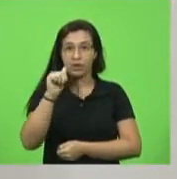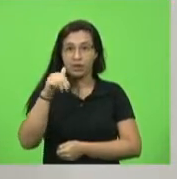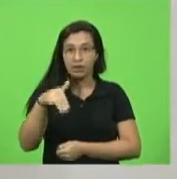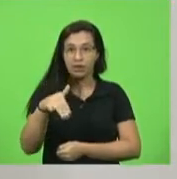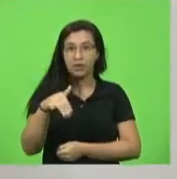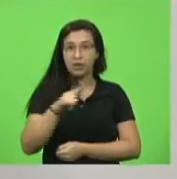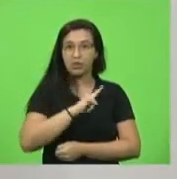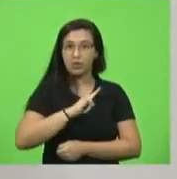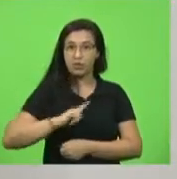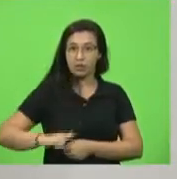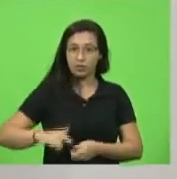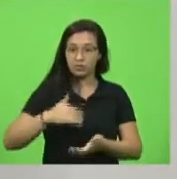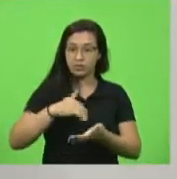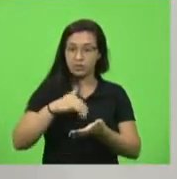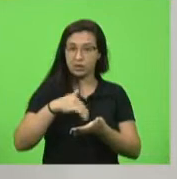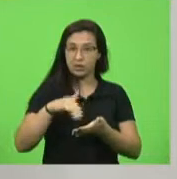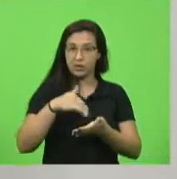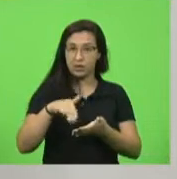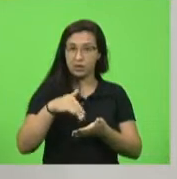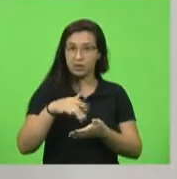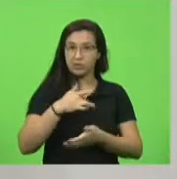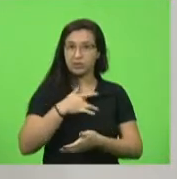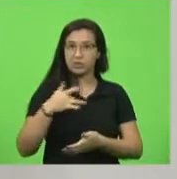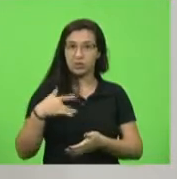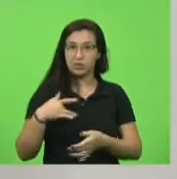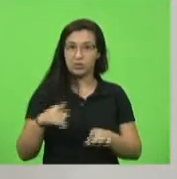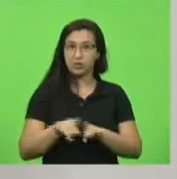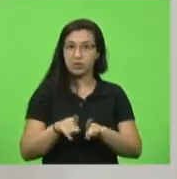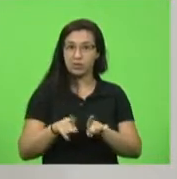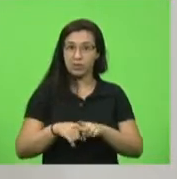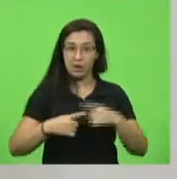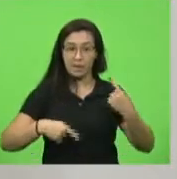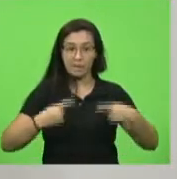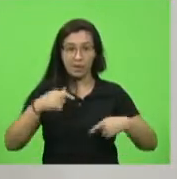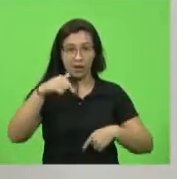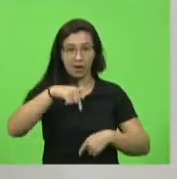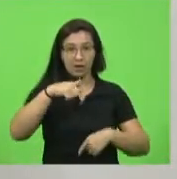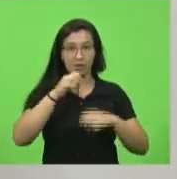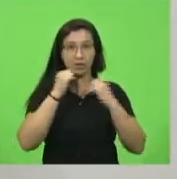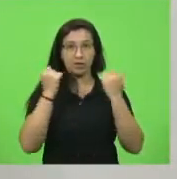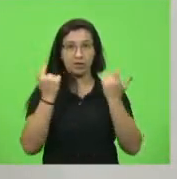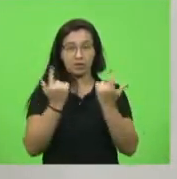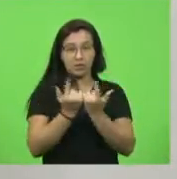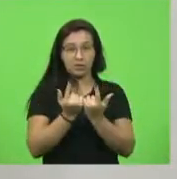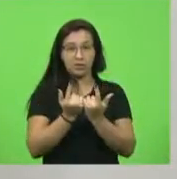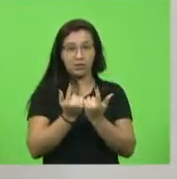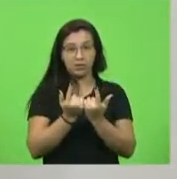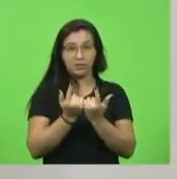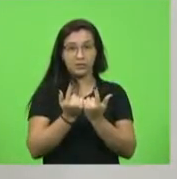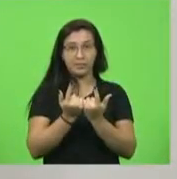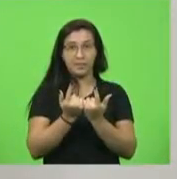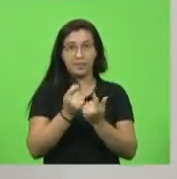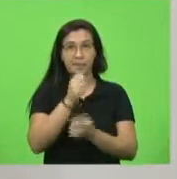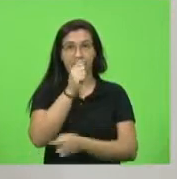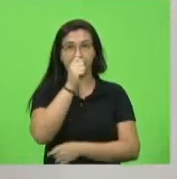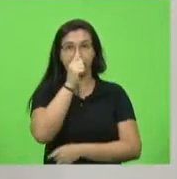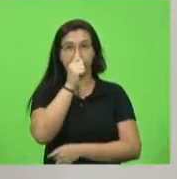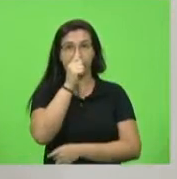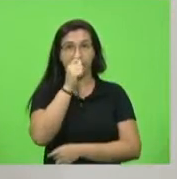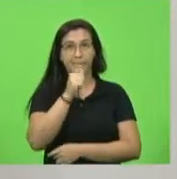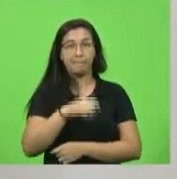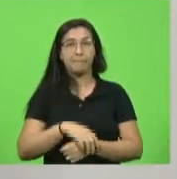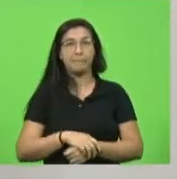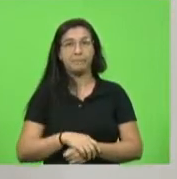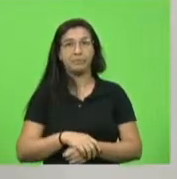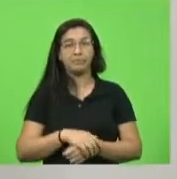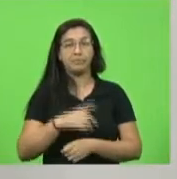de Saúde e o parlamento representado pelo nosso presidente, pelo deputado Zé Milton também, que acompanha como líder, o deputado